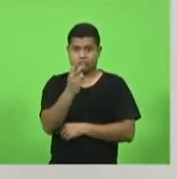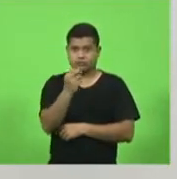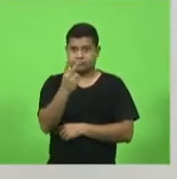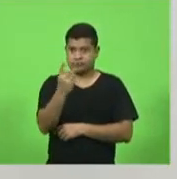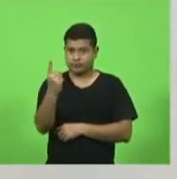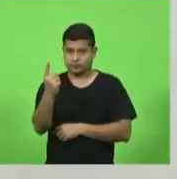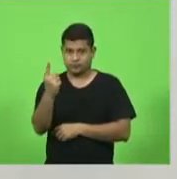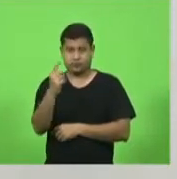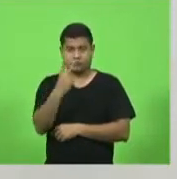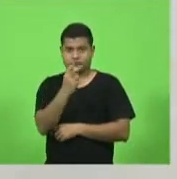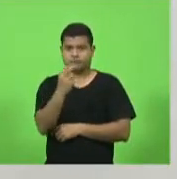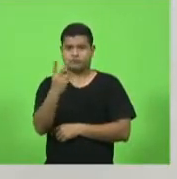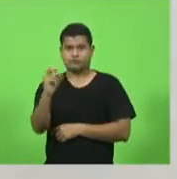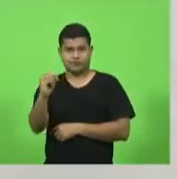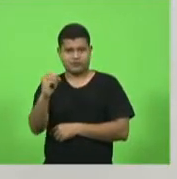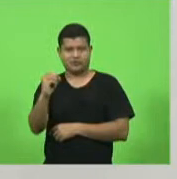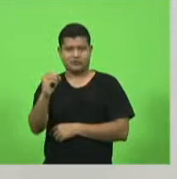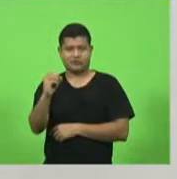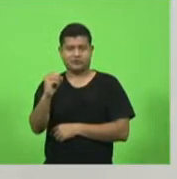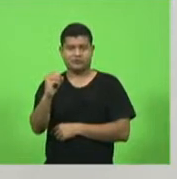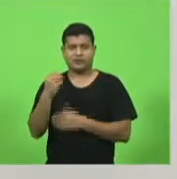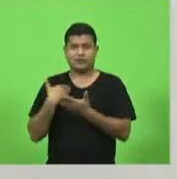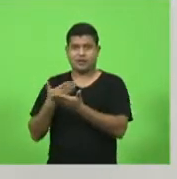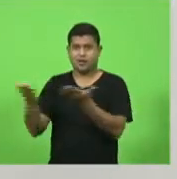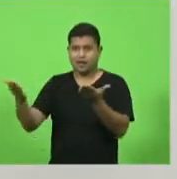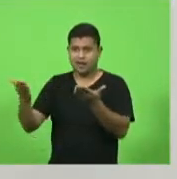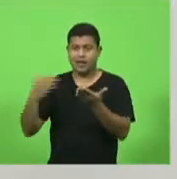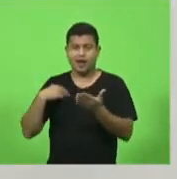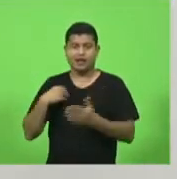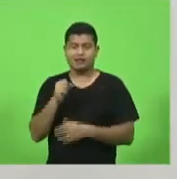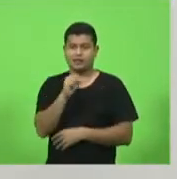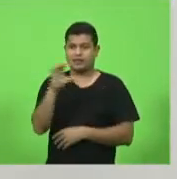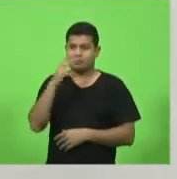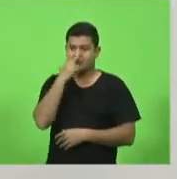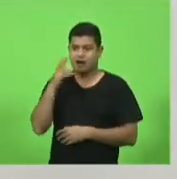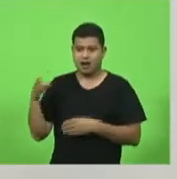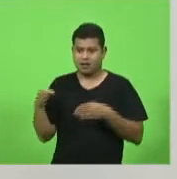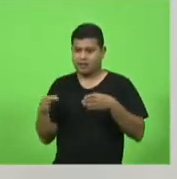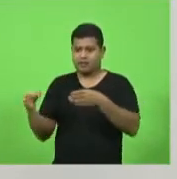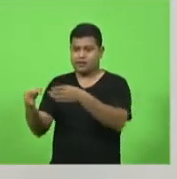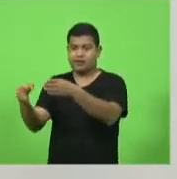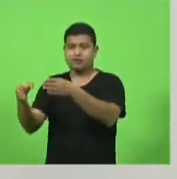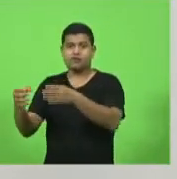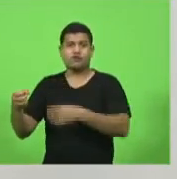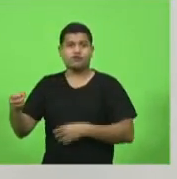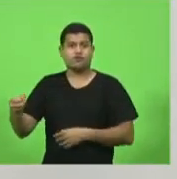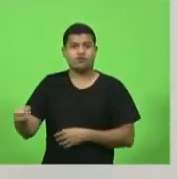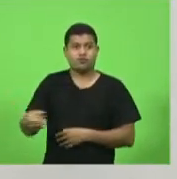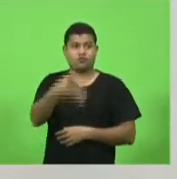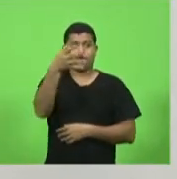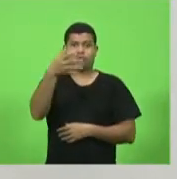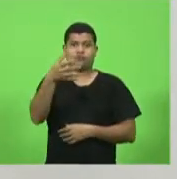Santa Catarina está na rota do cangaço. Falei para cada um deles do novo cangaço, em outubro.